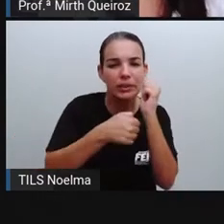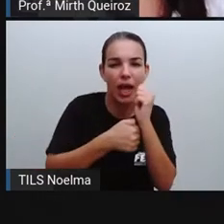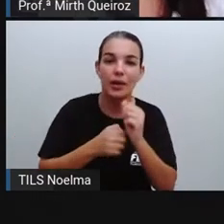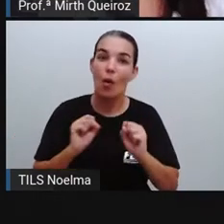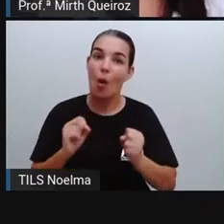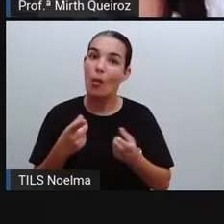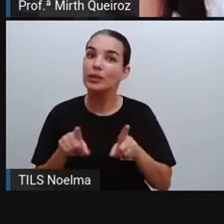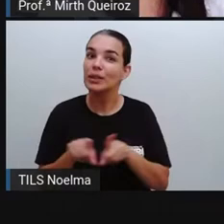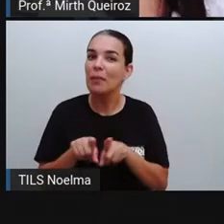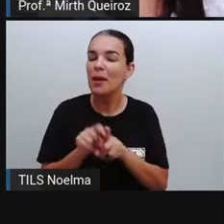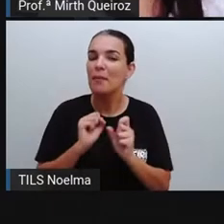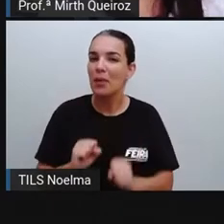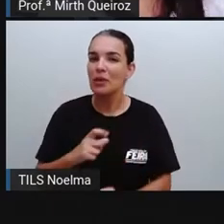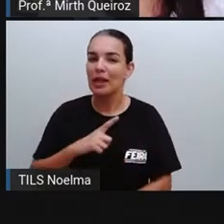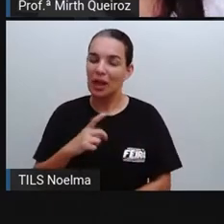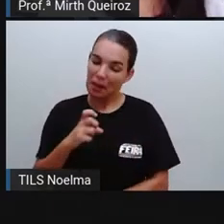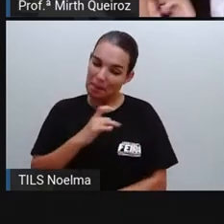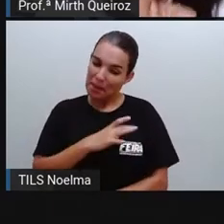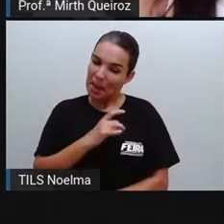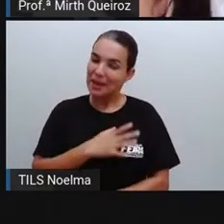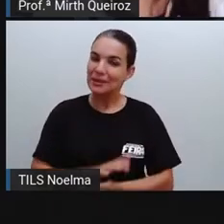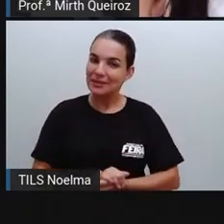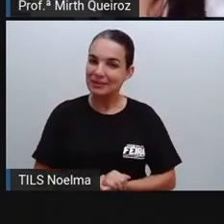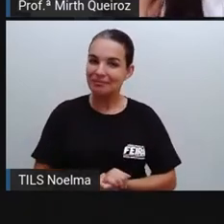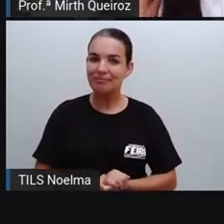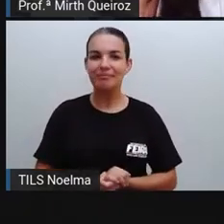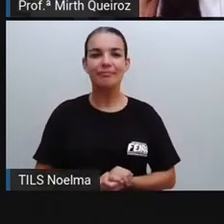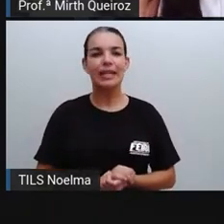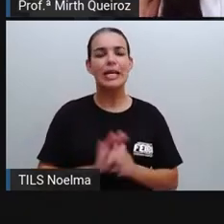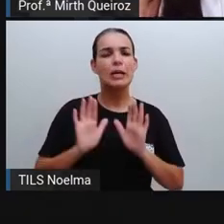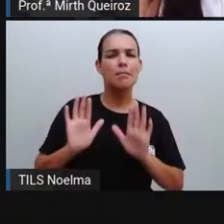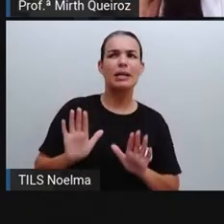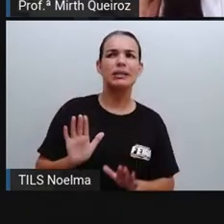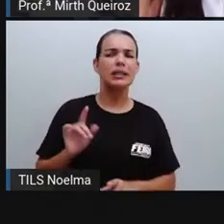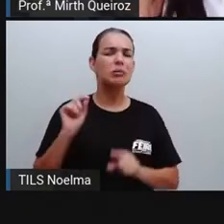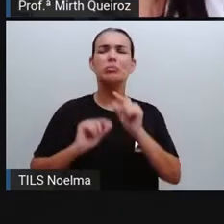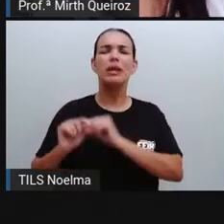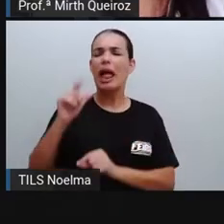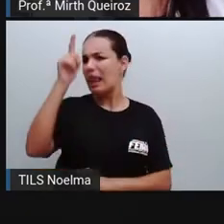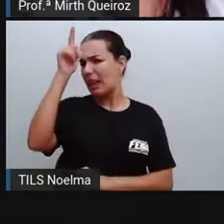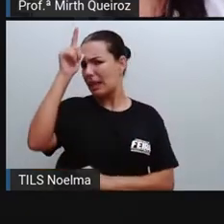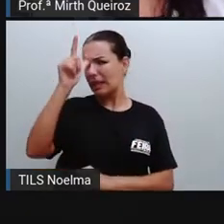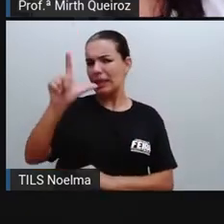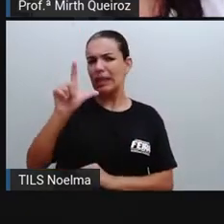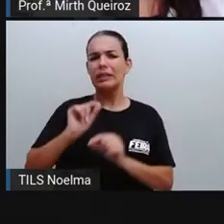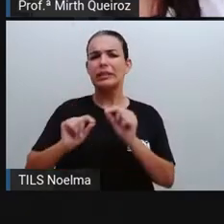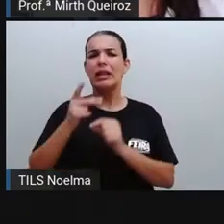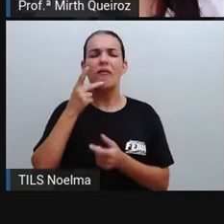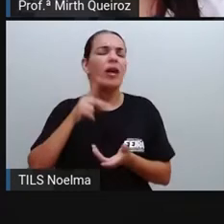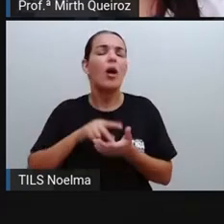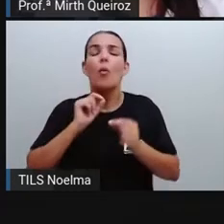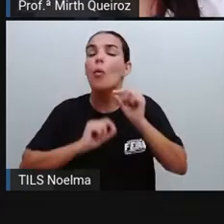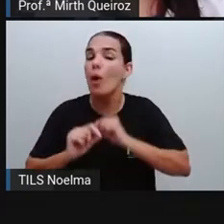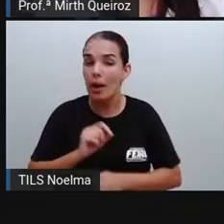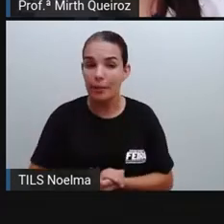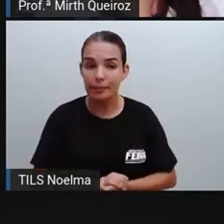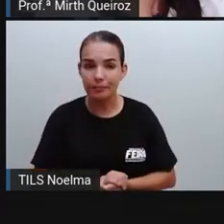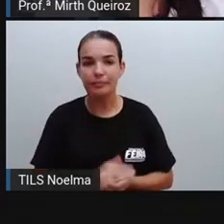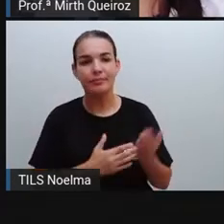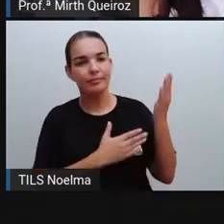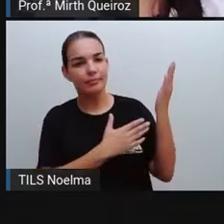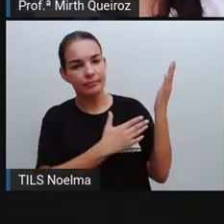medo. Mas o que são lendas mesmo? As lendas, elas são narrativas